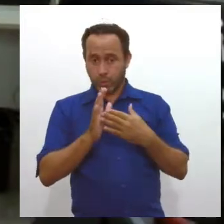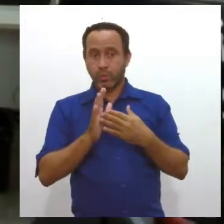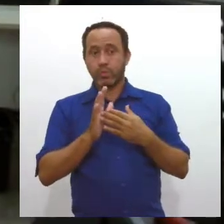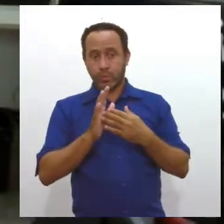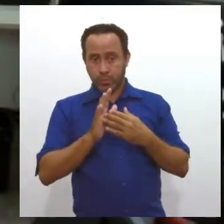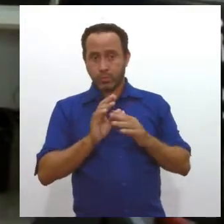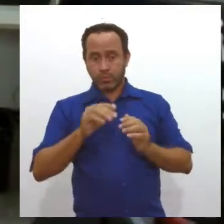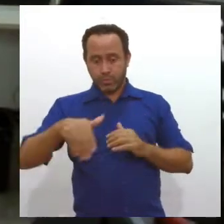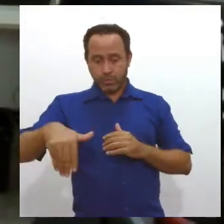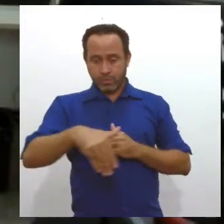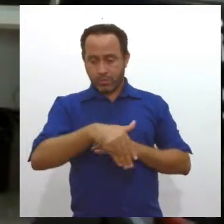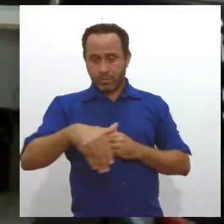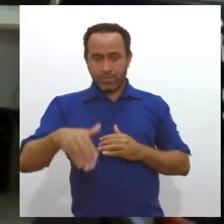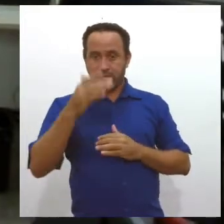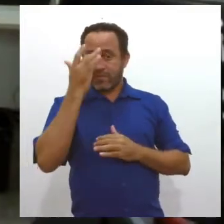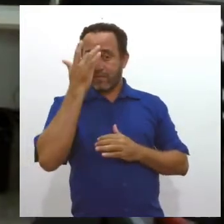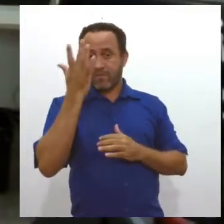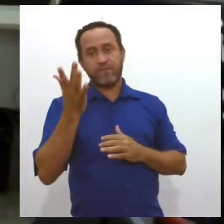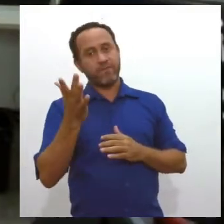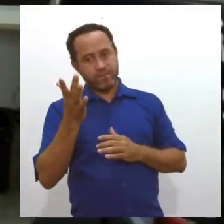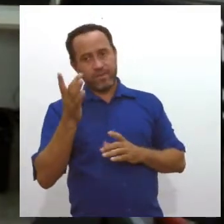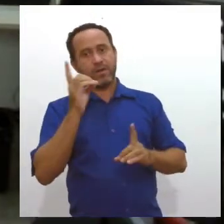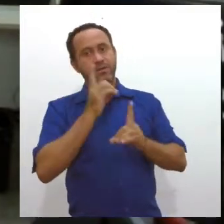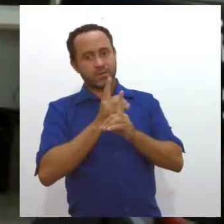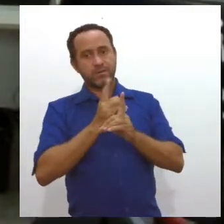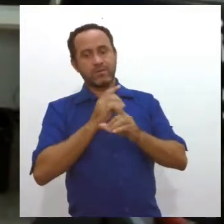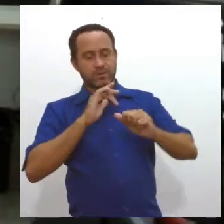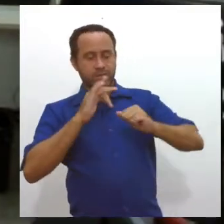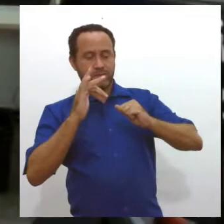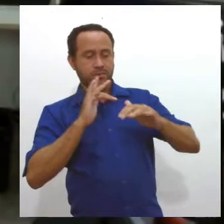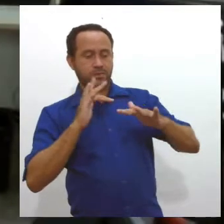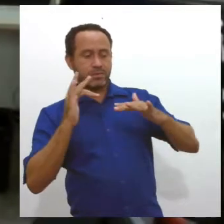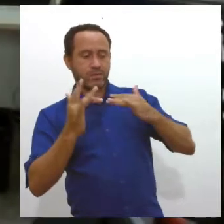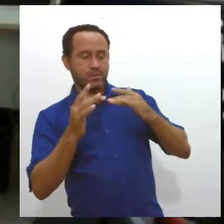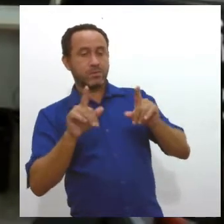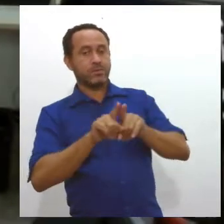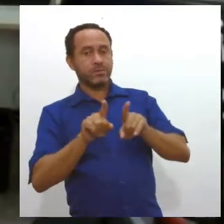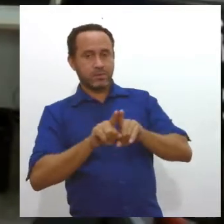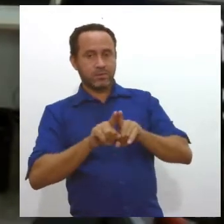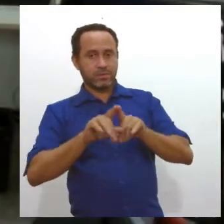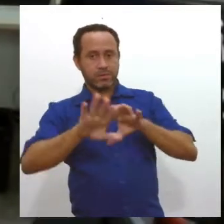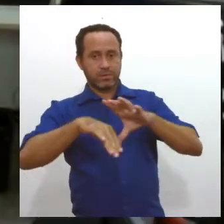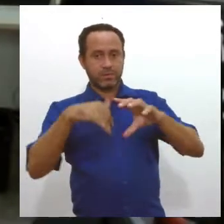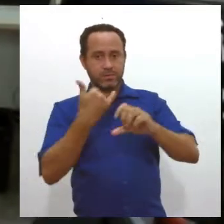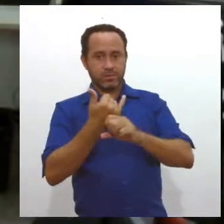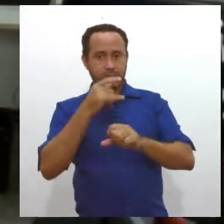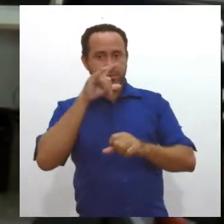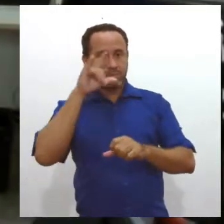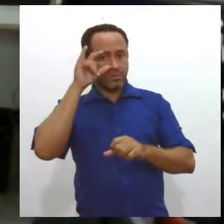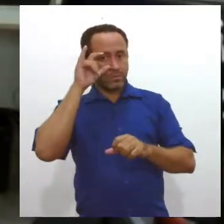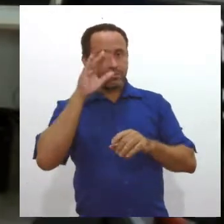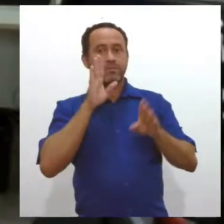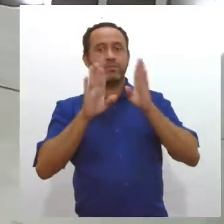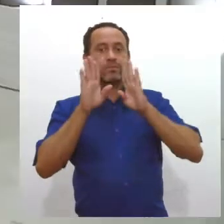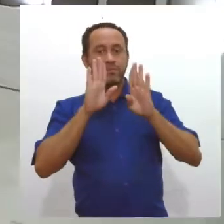.se.leg.br e também nas nossas redes sociais, YouTube, Instagram e Facebook.